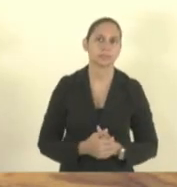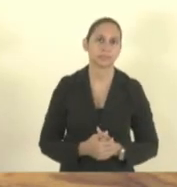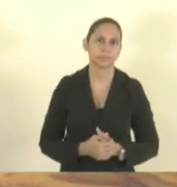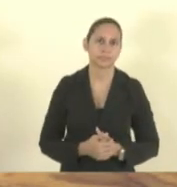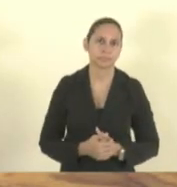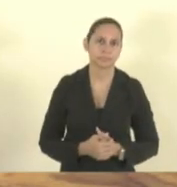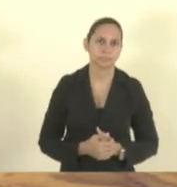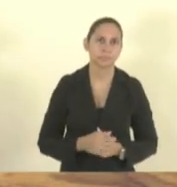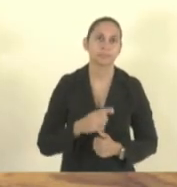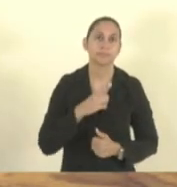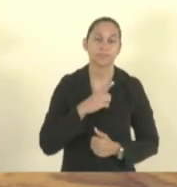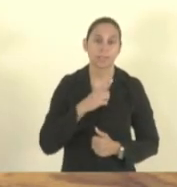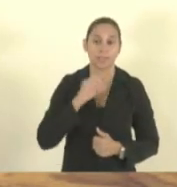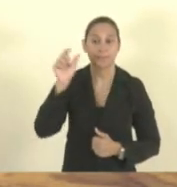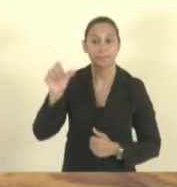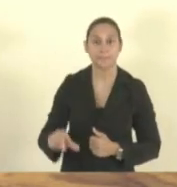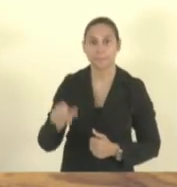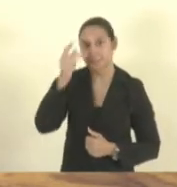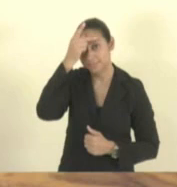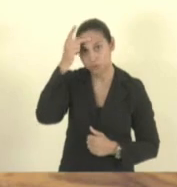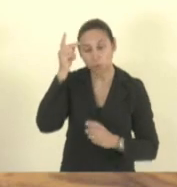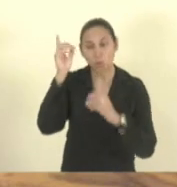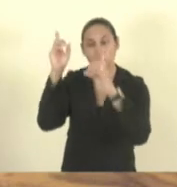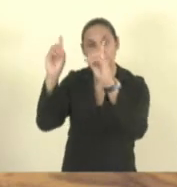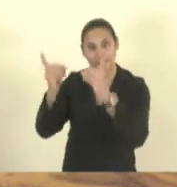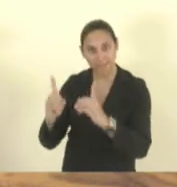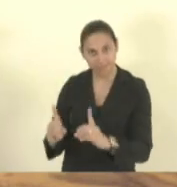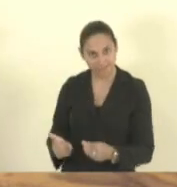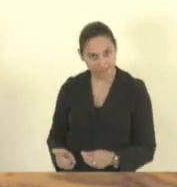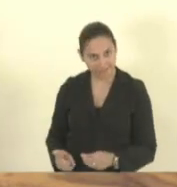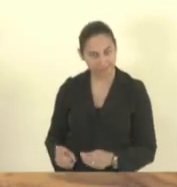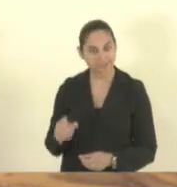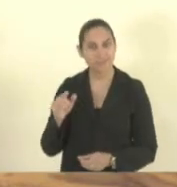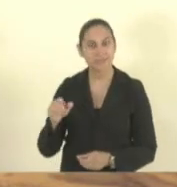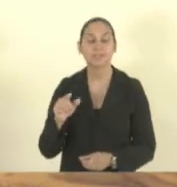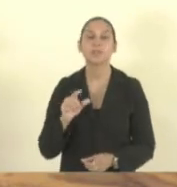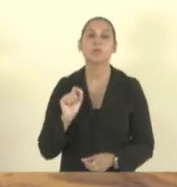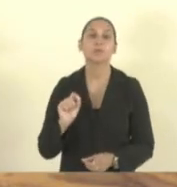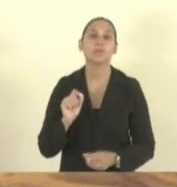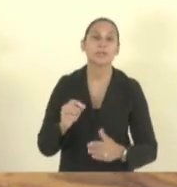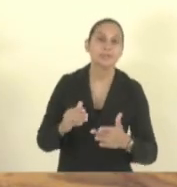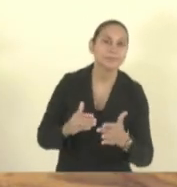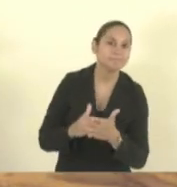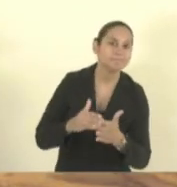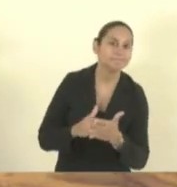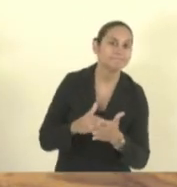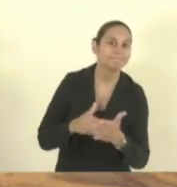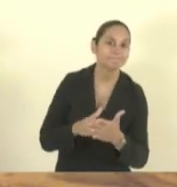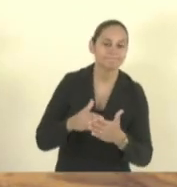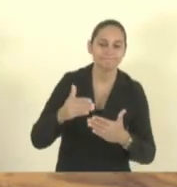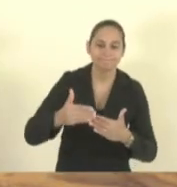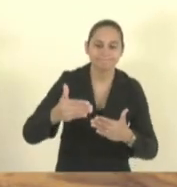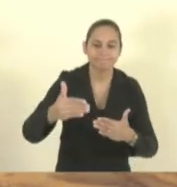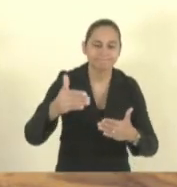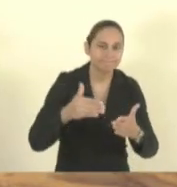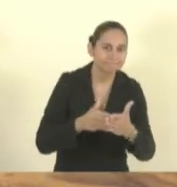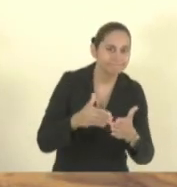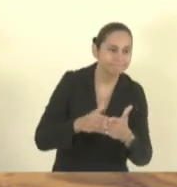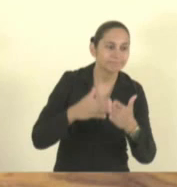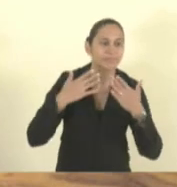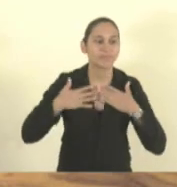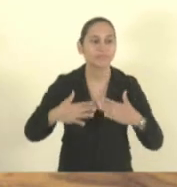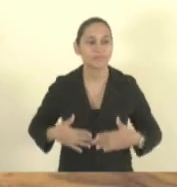Considera-se pessoa com deficiência aquela que tem impedimento de longo prazo de natureza física, mental,